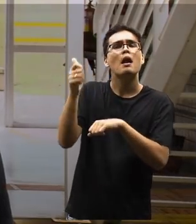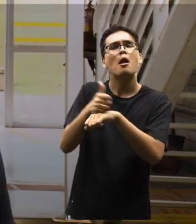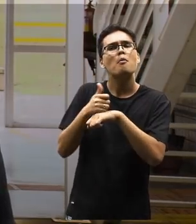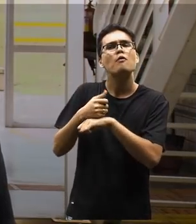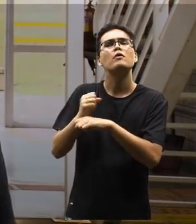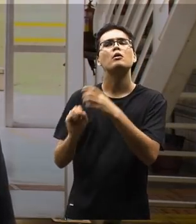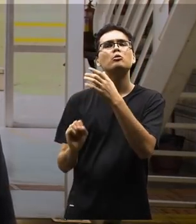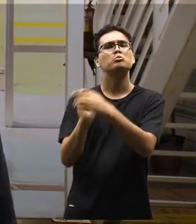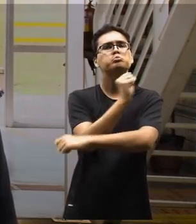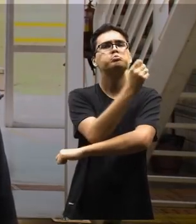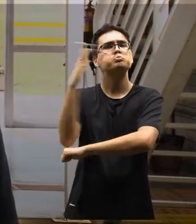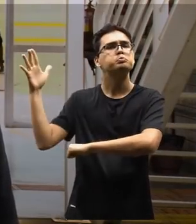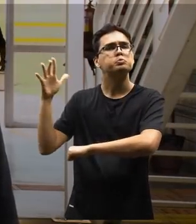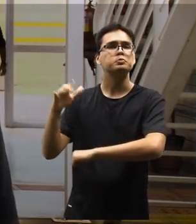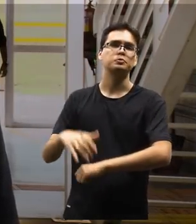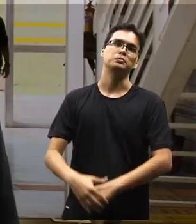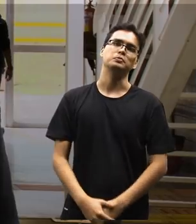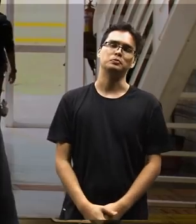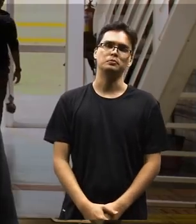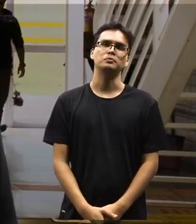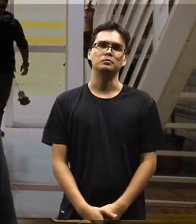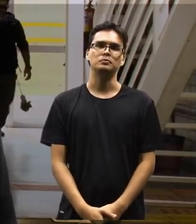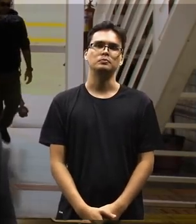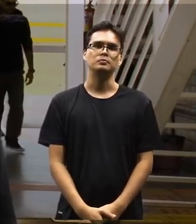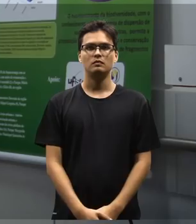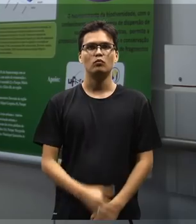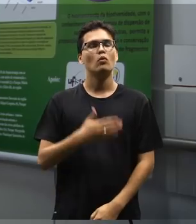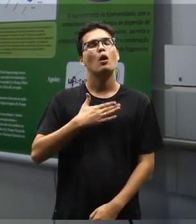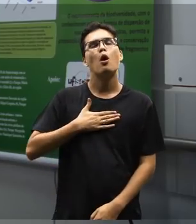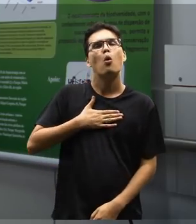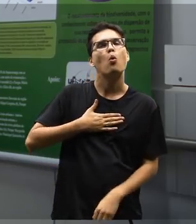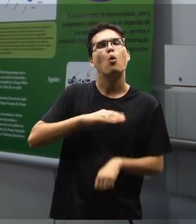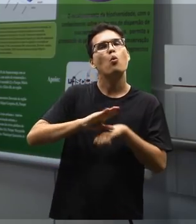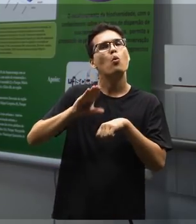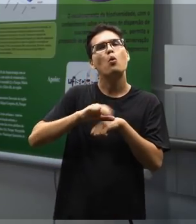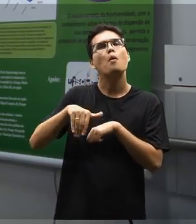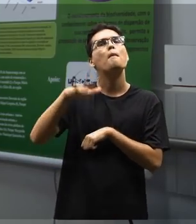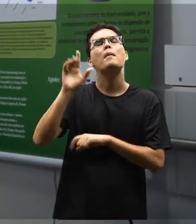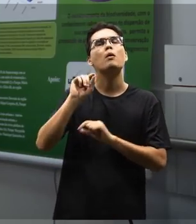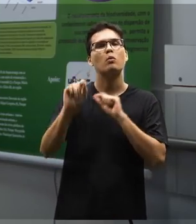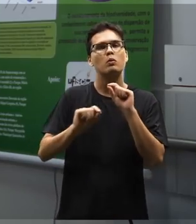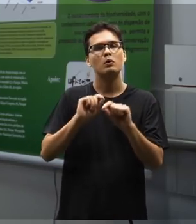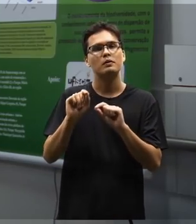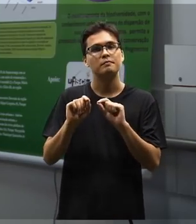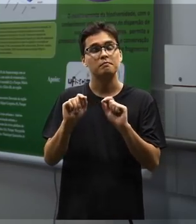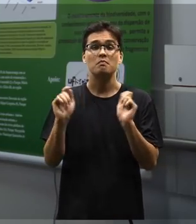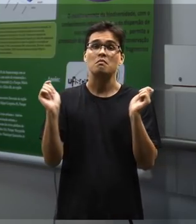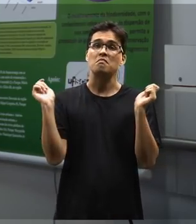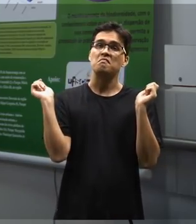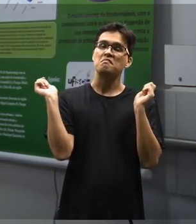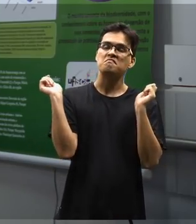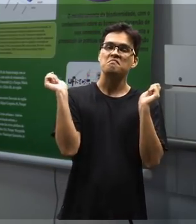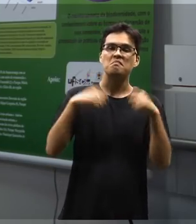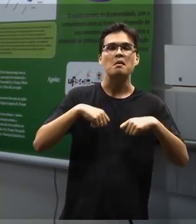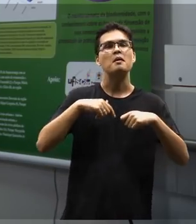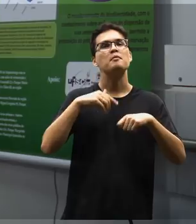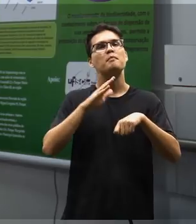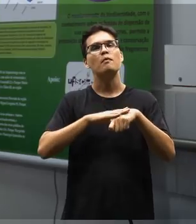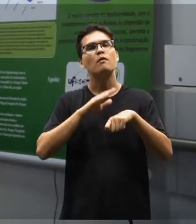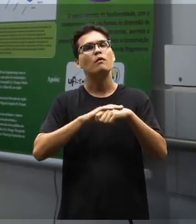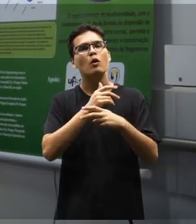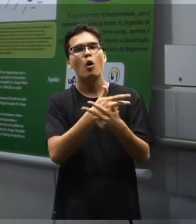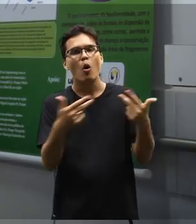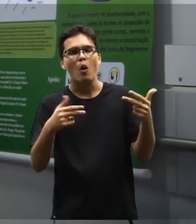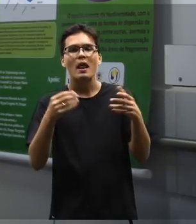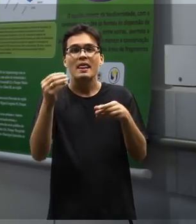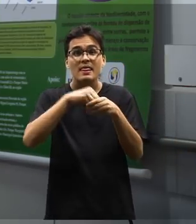gostaria de pensar em produção de florestas em grande escala. O eu mais gosto no curso é você poder realizar coisas dentro da universidade